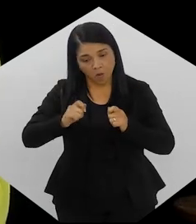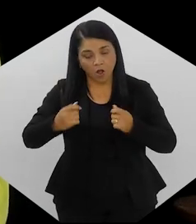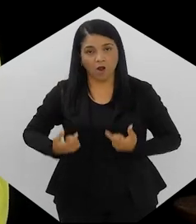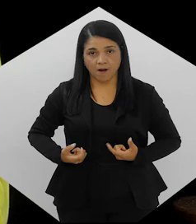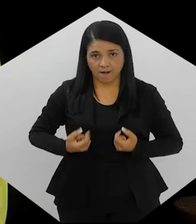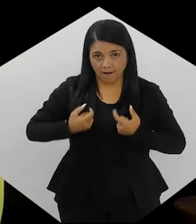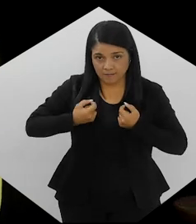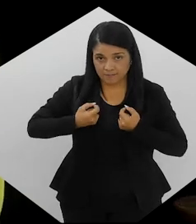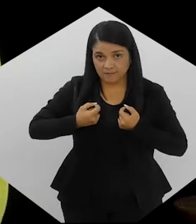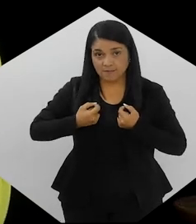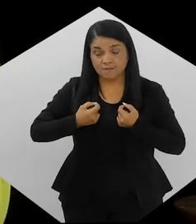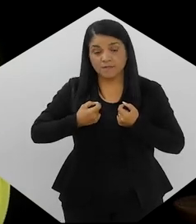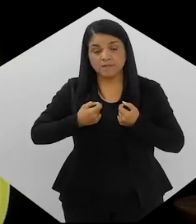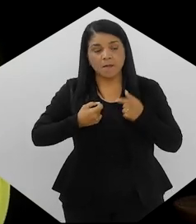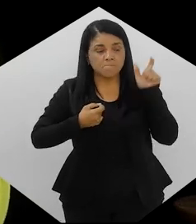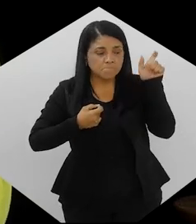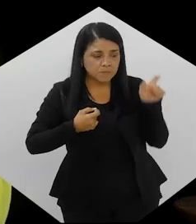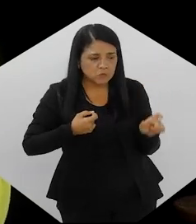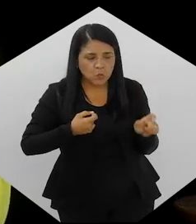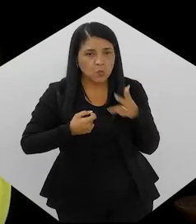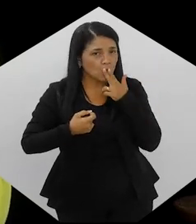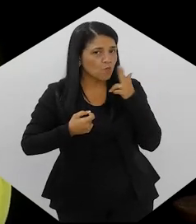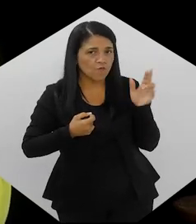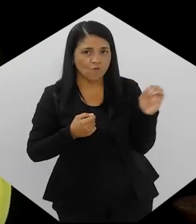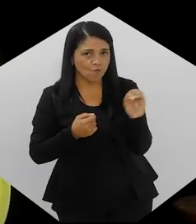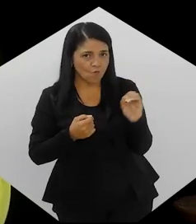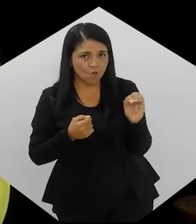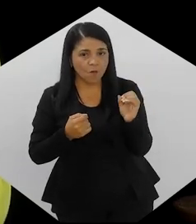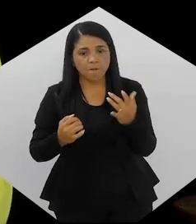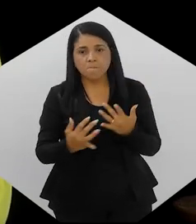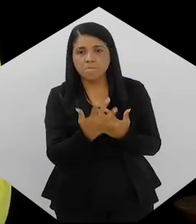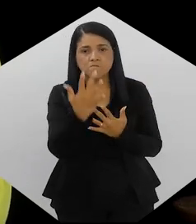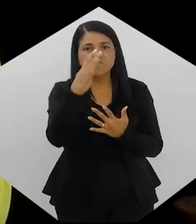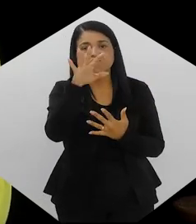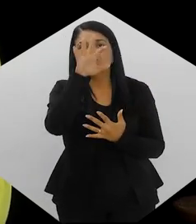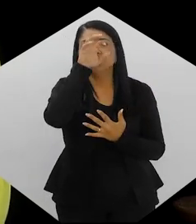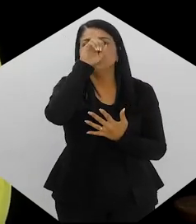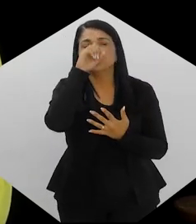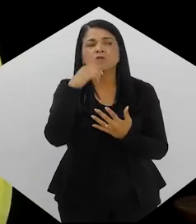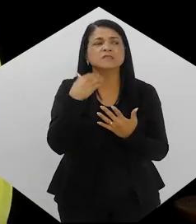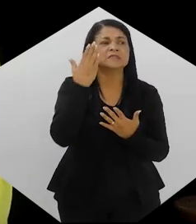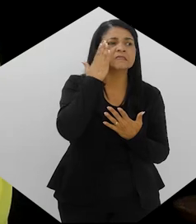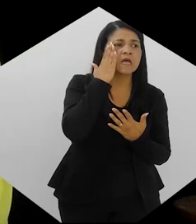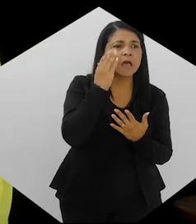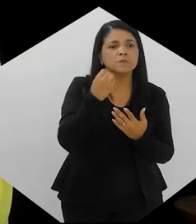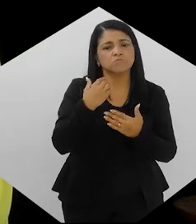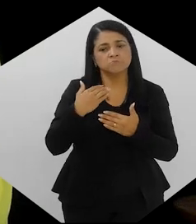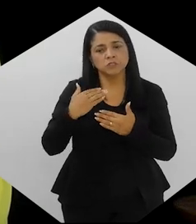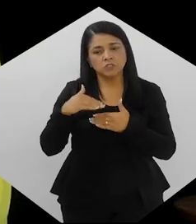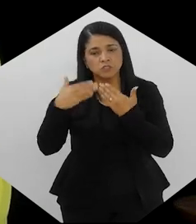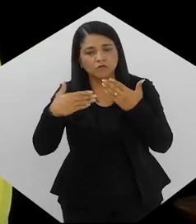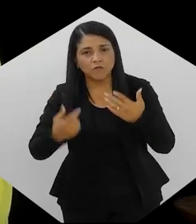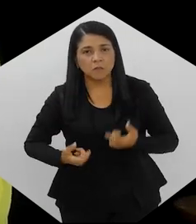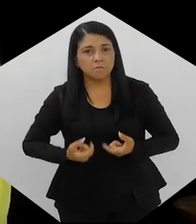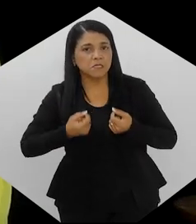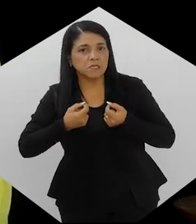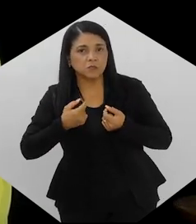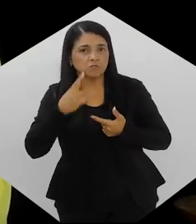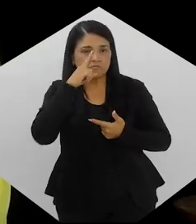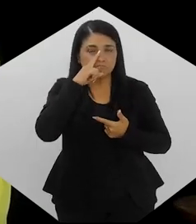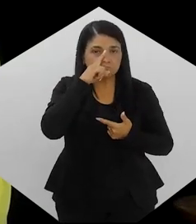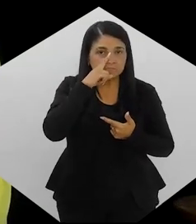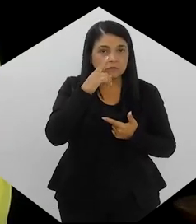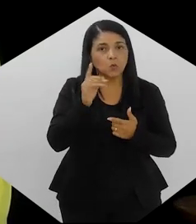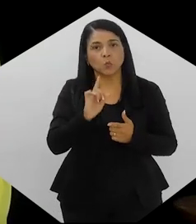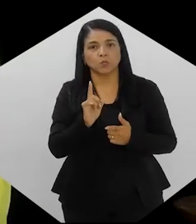câncer, mas a pessoa que está exposta ali a um certo tipo de poluição, como é que ela vai saber se ela pode vir a desenvolver algum risco ou não?